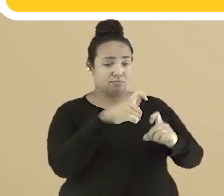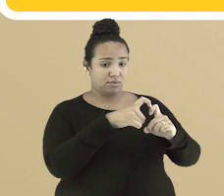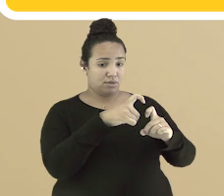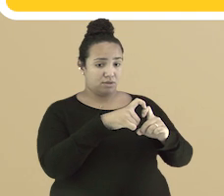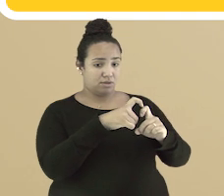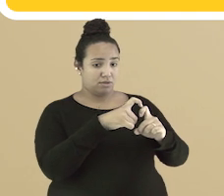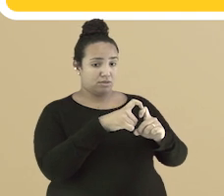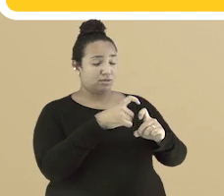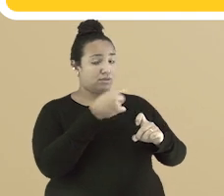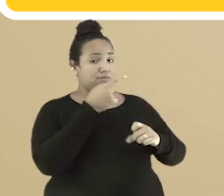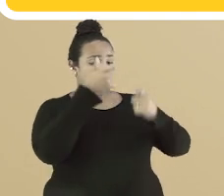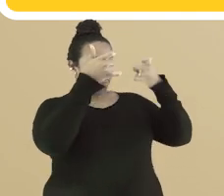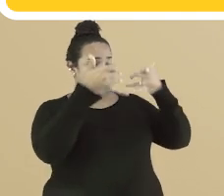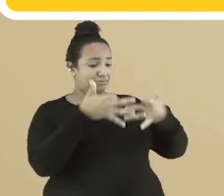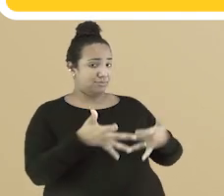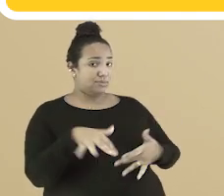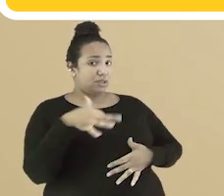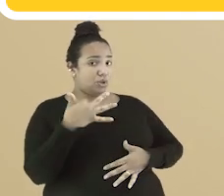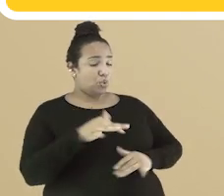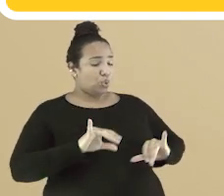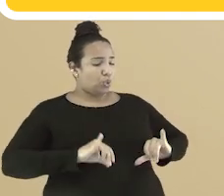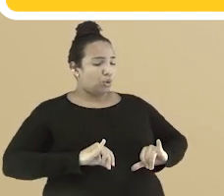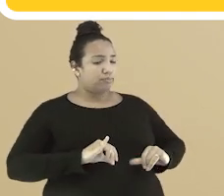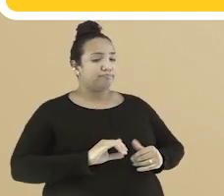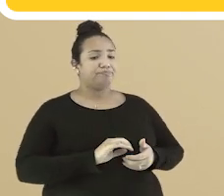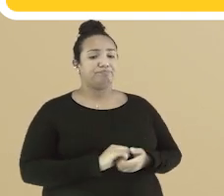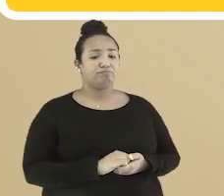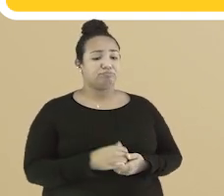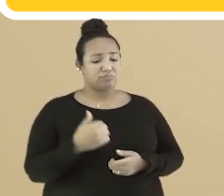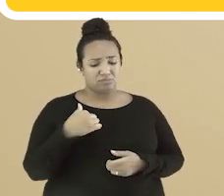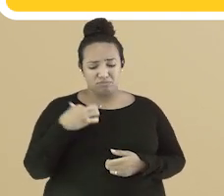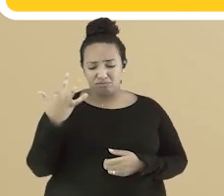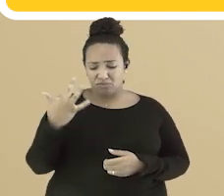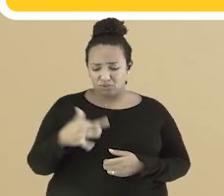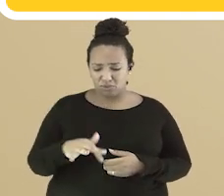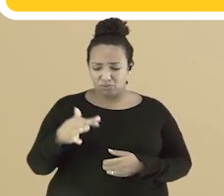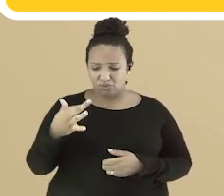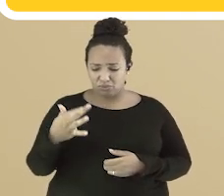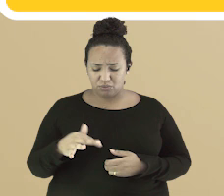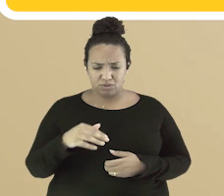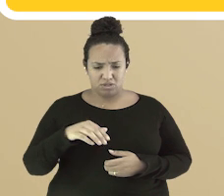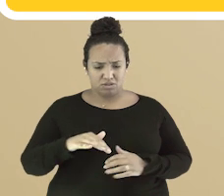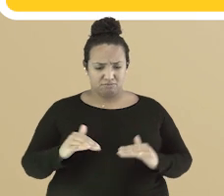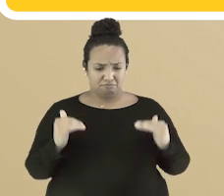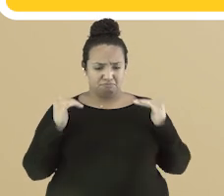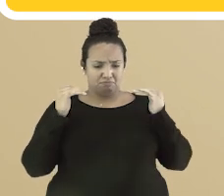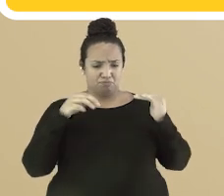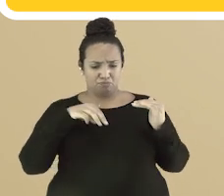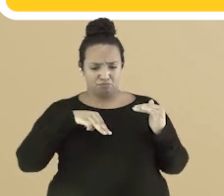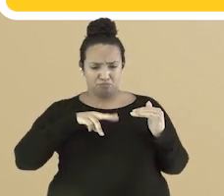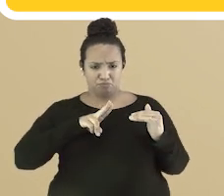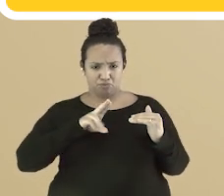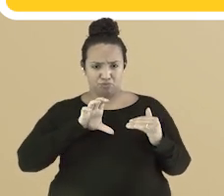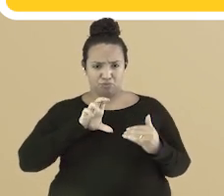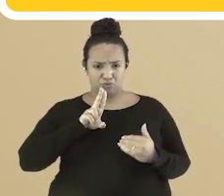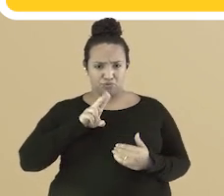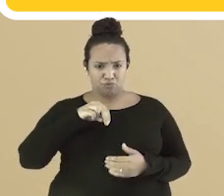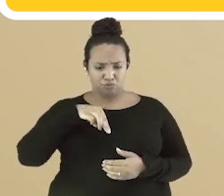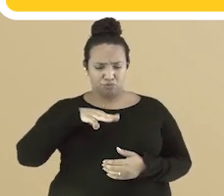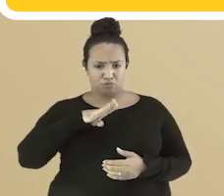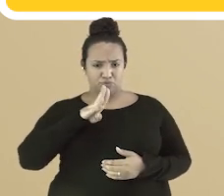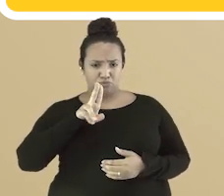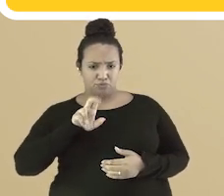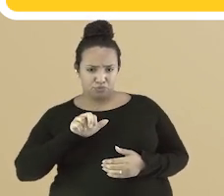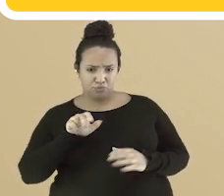faz a seguinte descrição de sua dor. A dor começa acima do mucumbu, vai descendo até o meio das